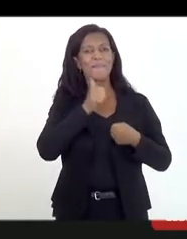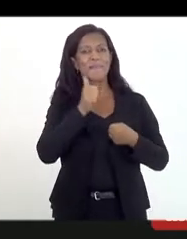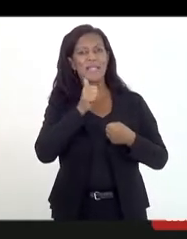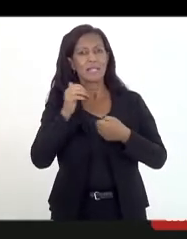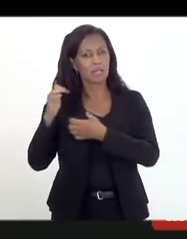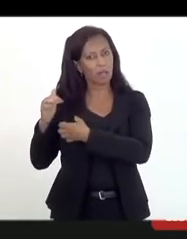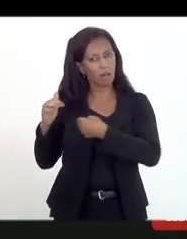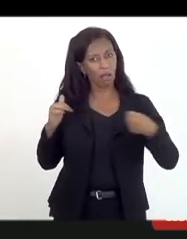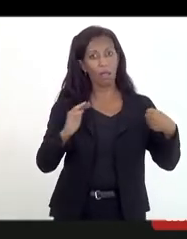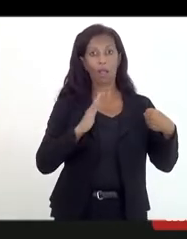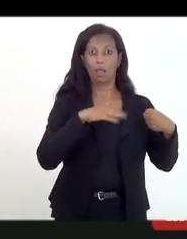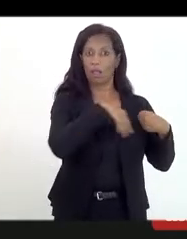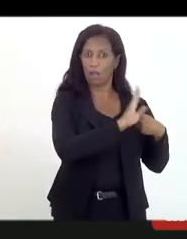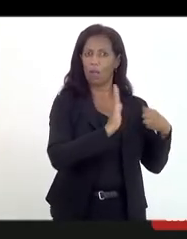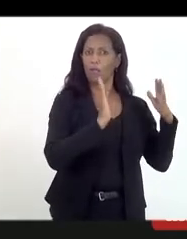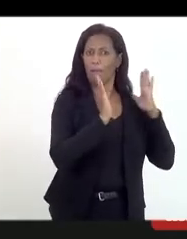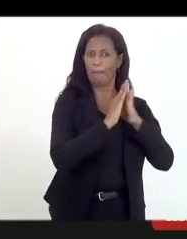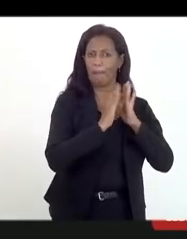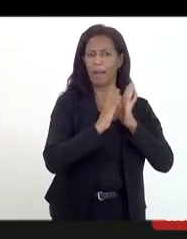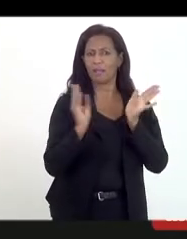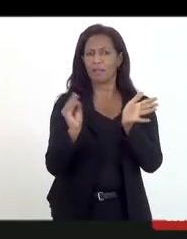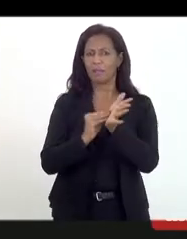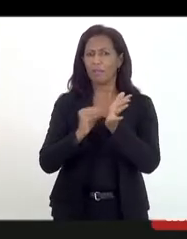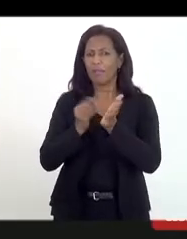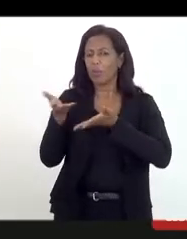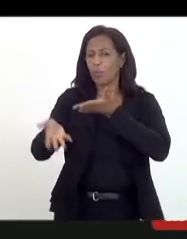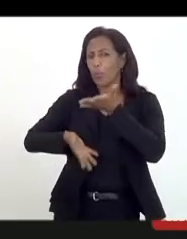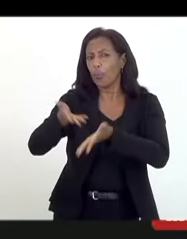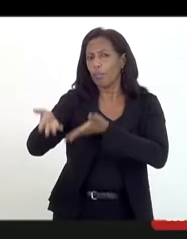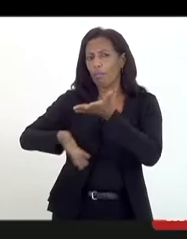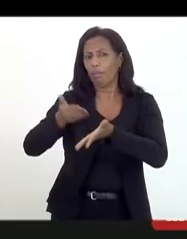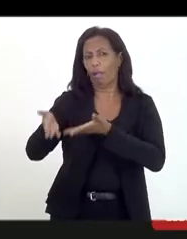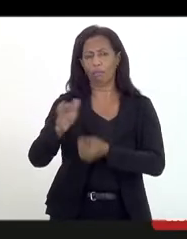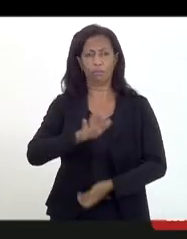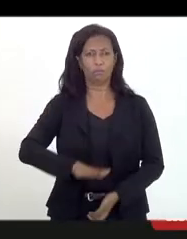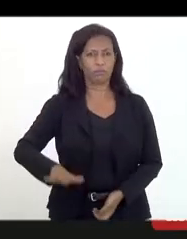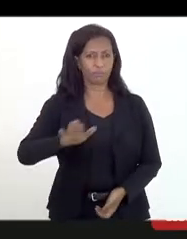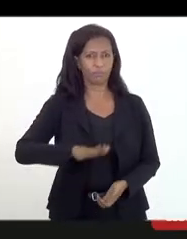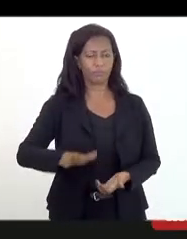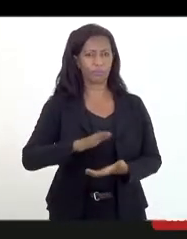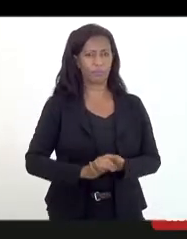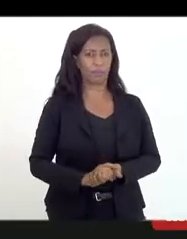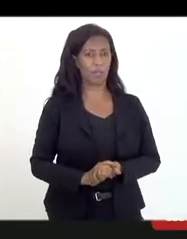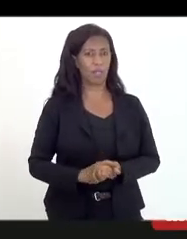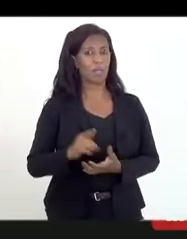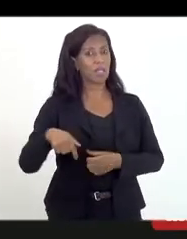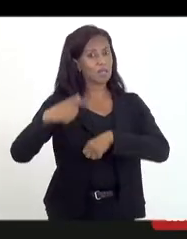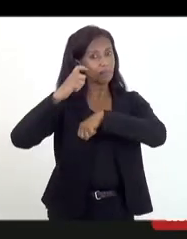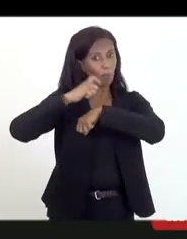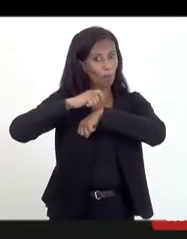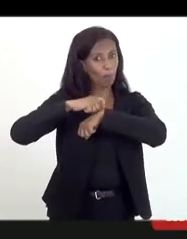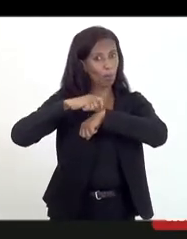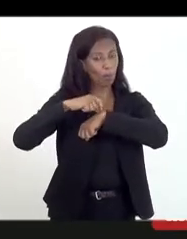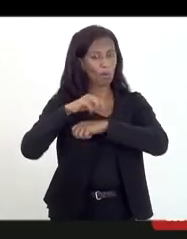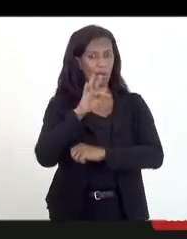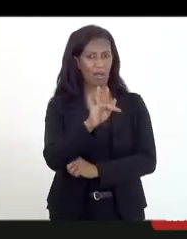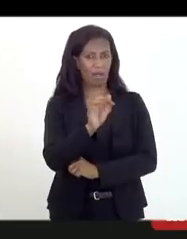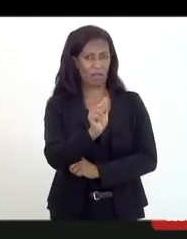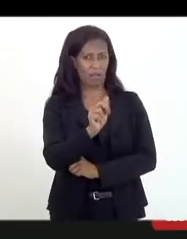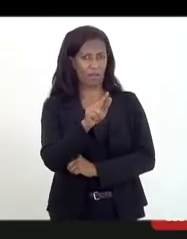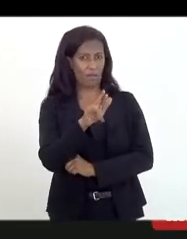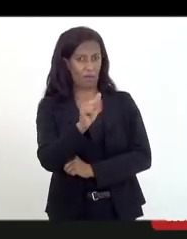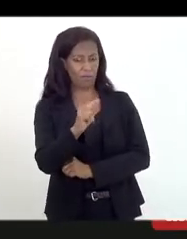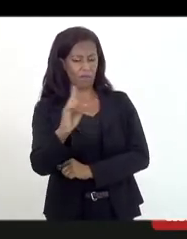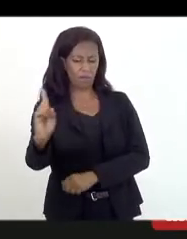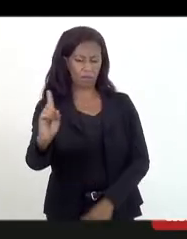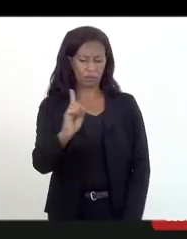alegando que a criança estava mal cuidada e tudo mais. Nesse mesmo momento, a Fabiana veio até